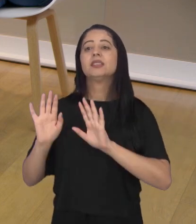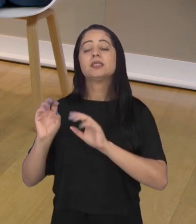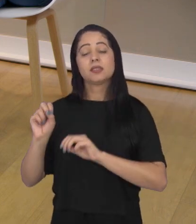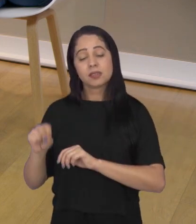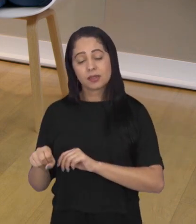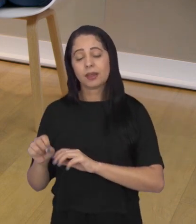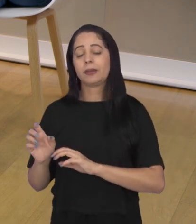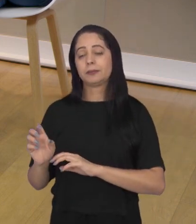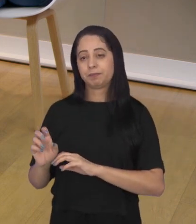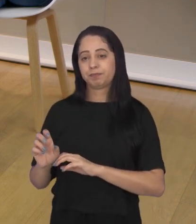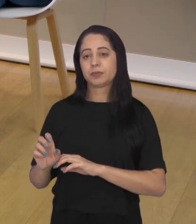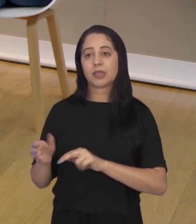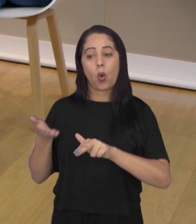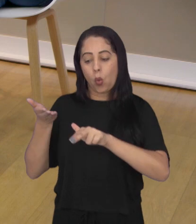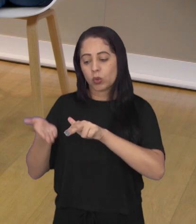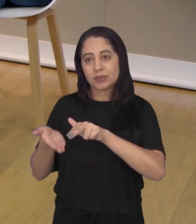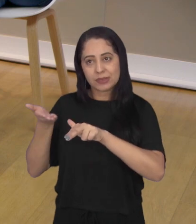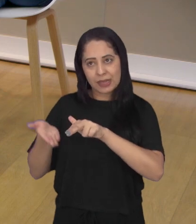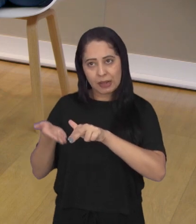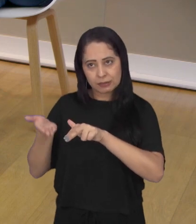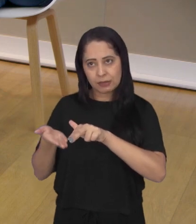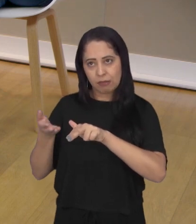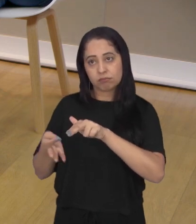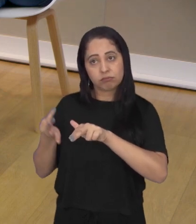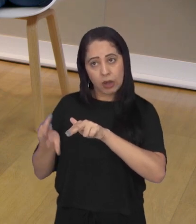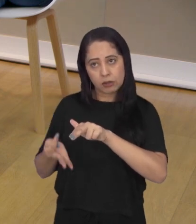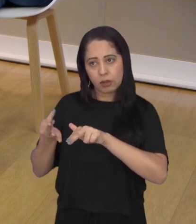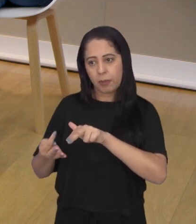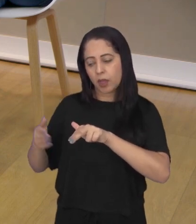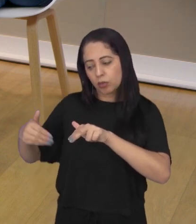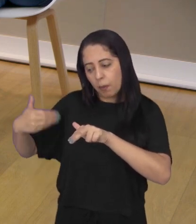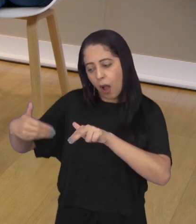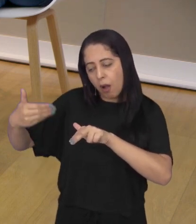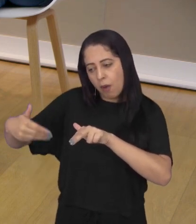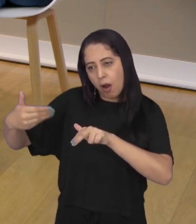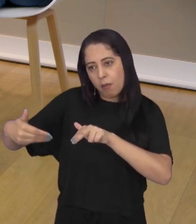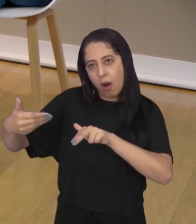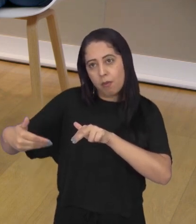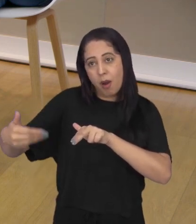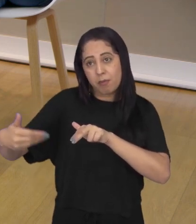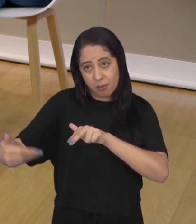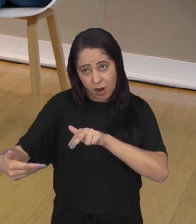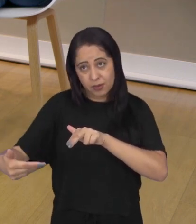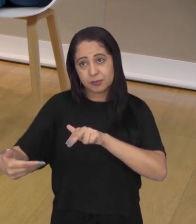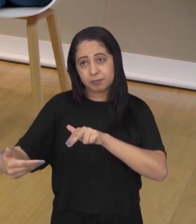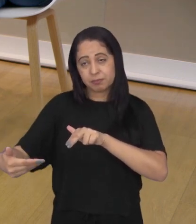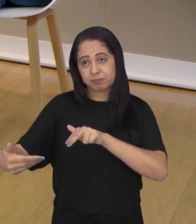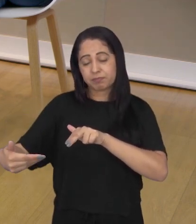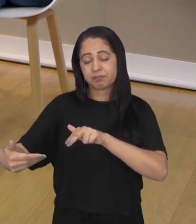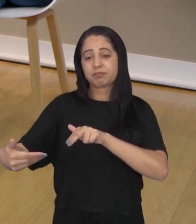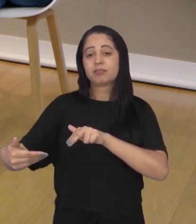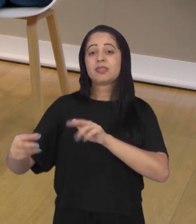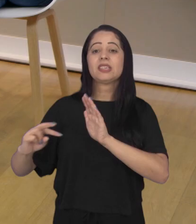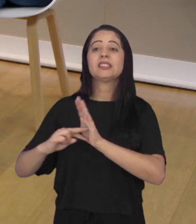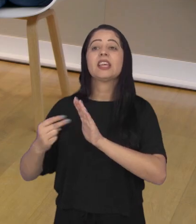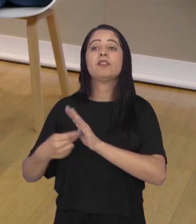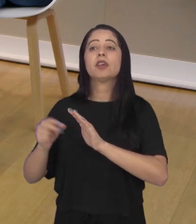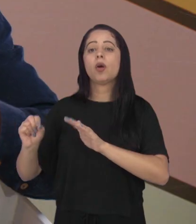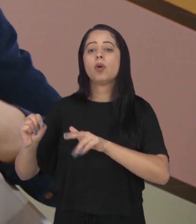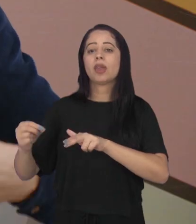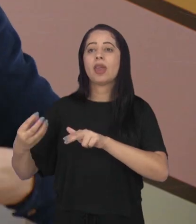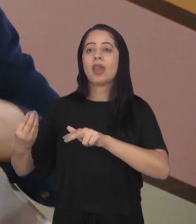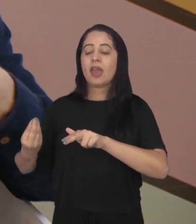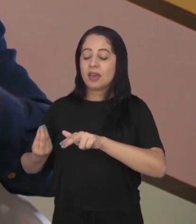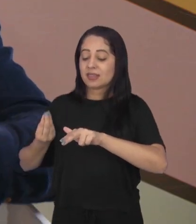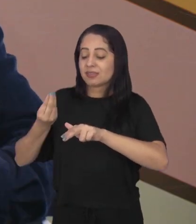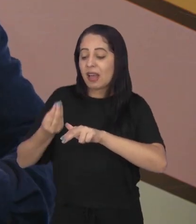Muitas dentro das limitações que o paciente tem a partir de um diagnóstico, de um quadro, o que a gente pode fazer de melhor? É